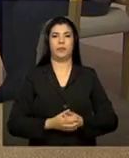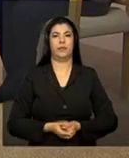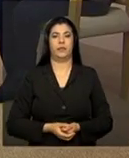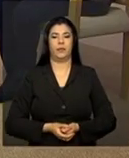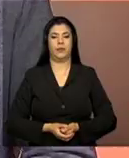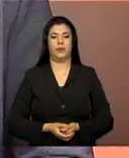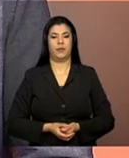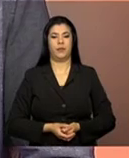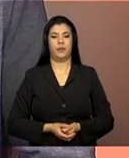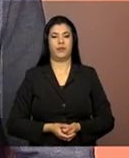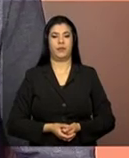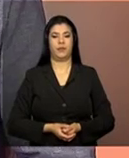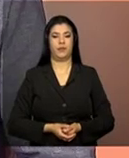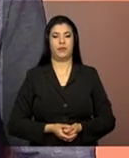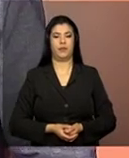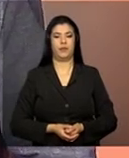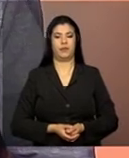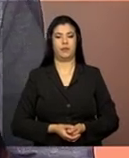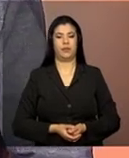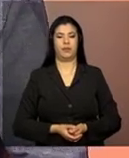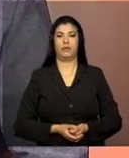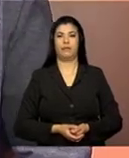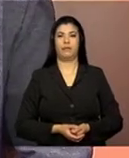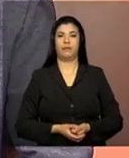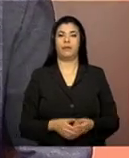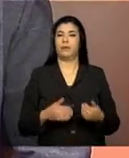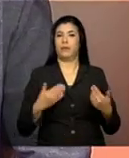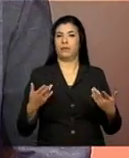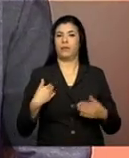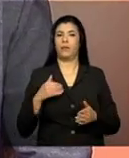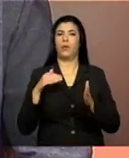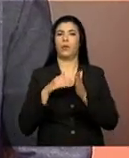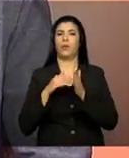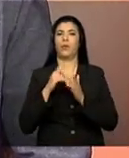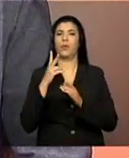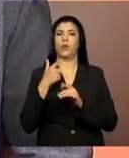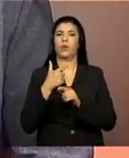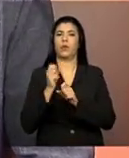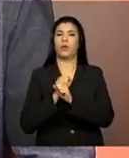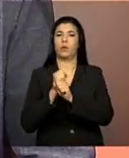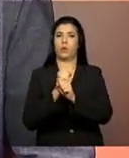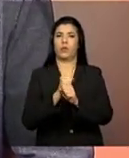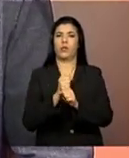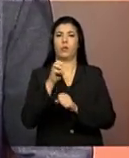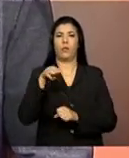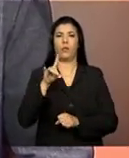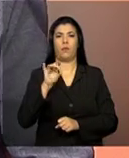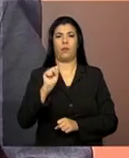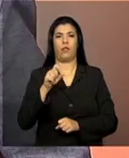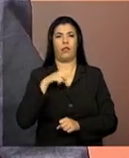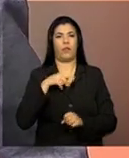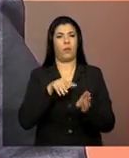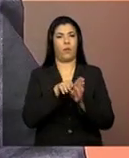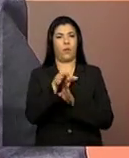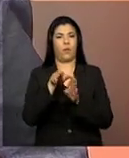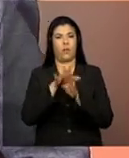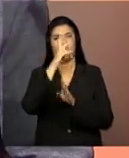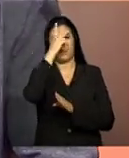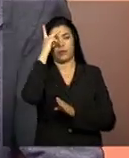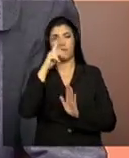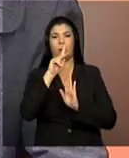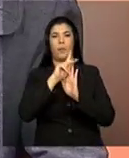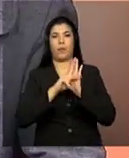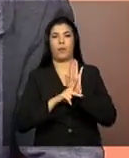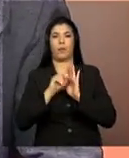Bom dia, Luiz. Bom, secretária, nos últimos dois anos, o MDS tem orientado os municípios para que utilizem o prontuário SUAS,